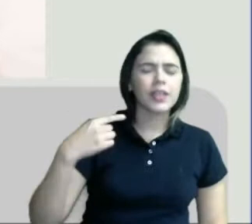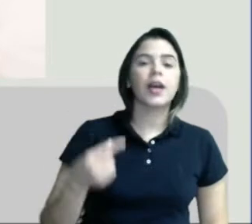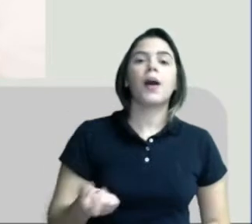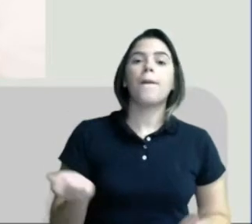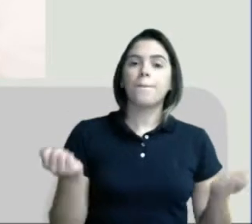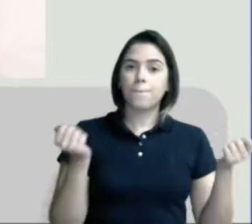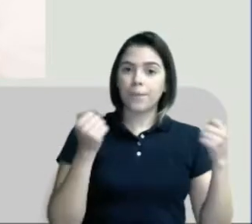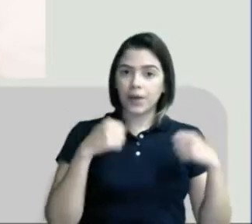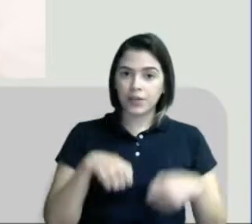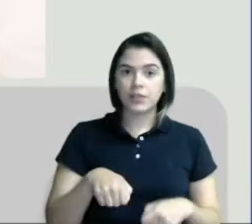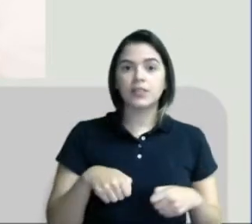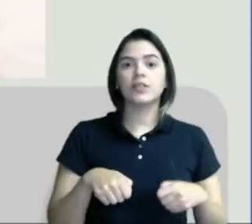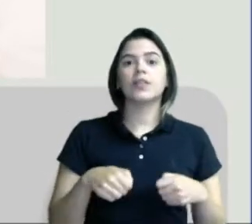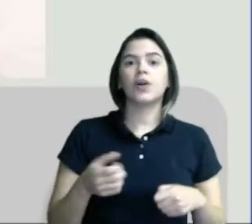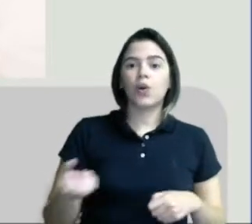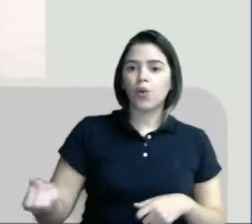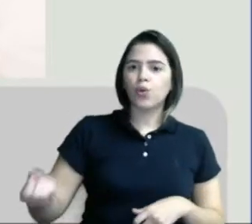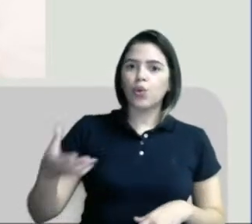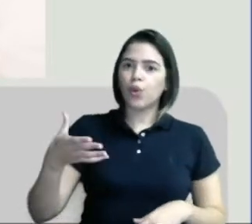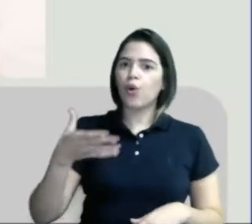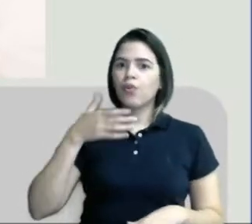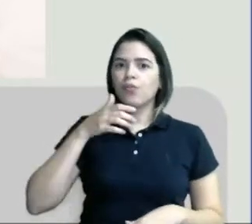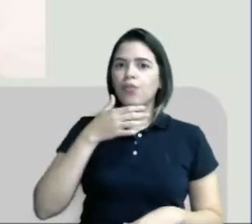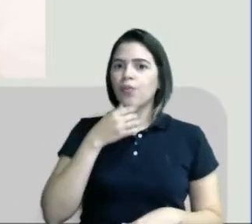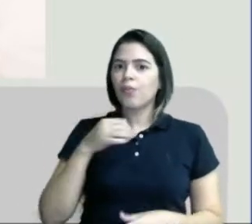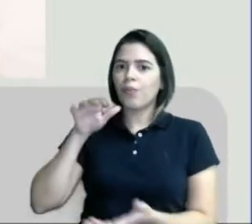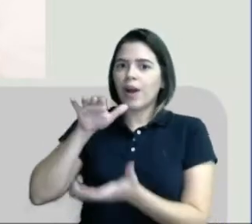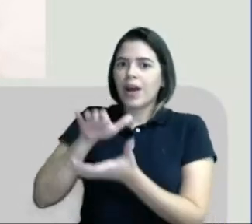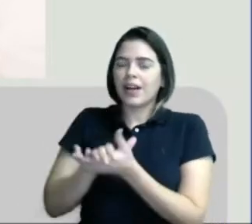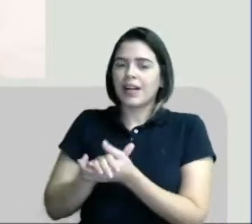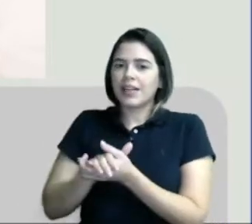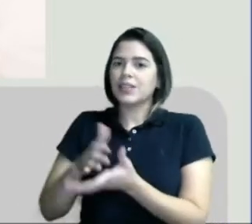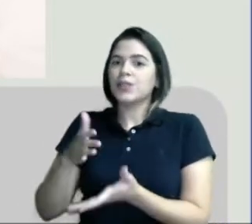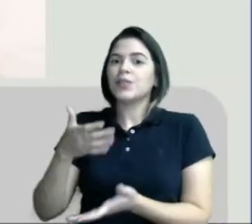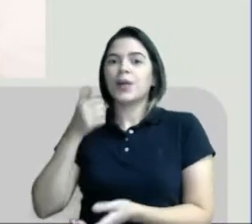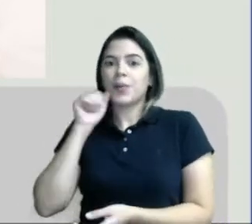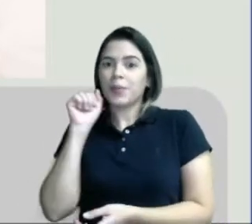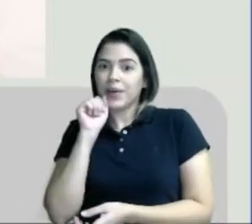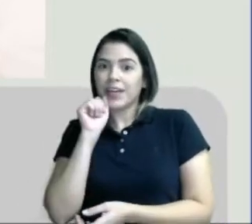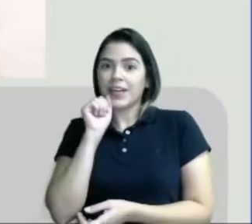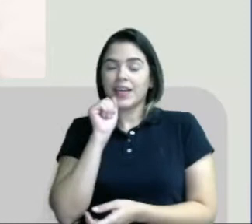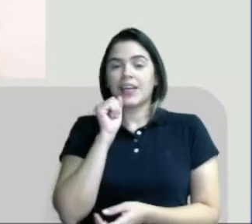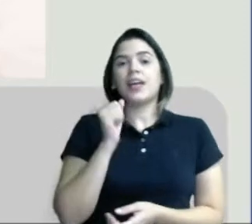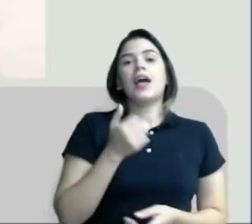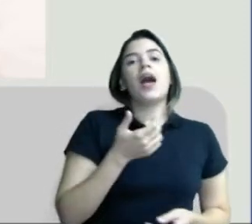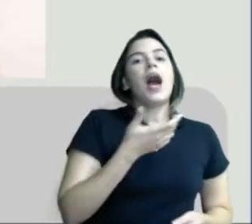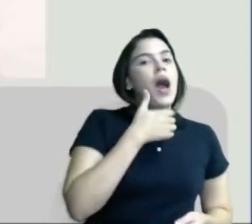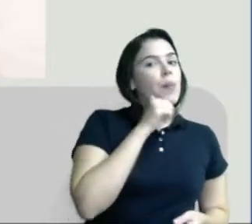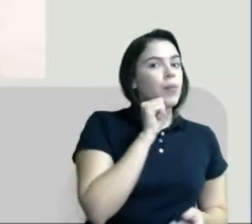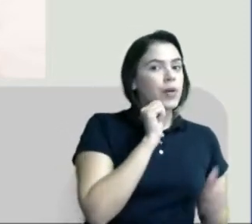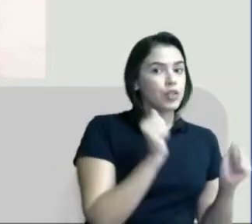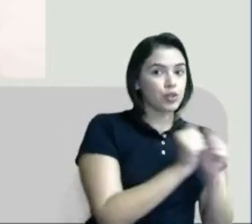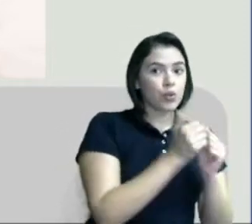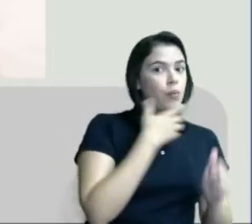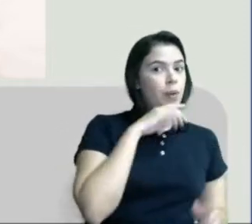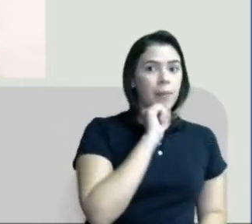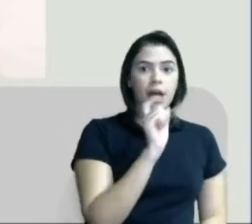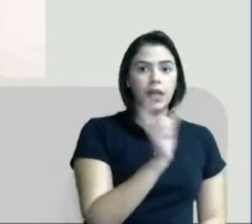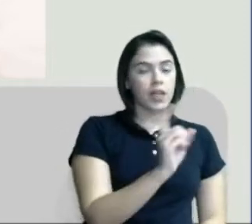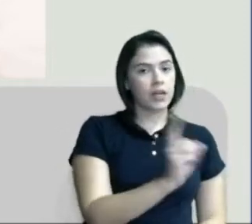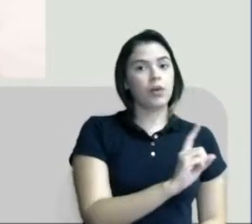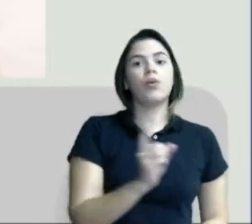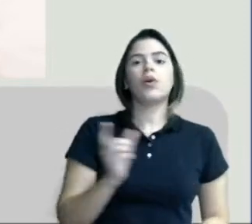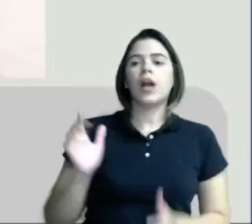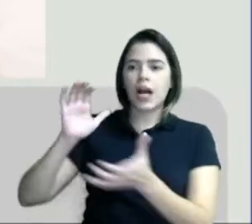ser até o novo marido da mamãe, né? A mamãe não mora mais com o papai. A mamãe se casou novamente. E